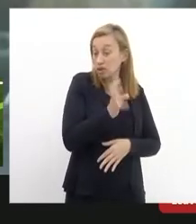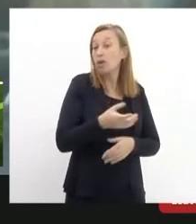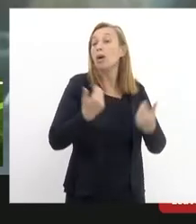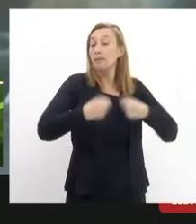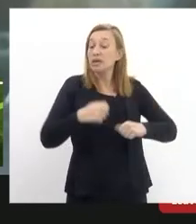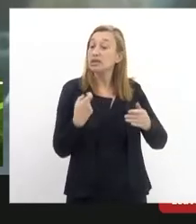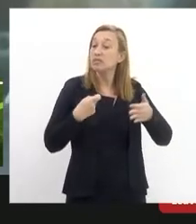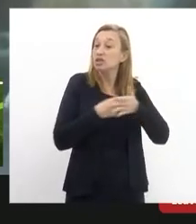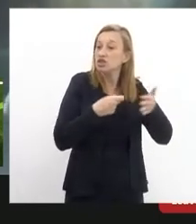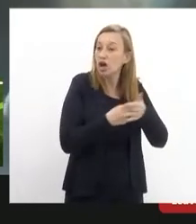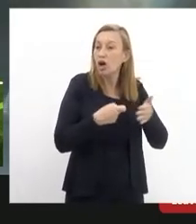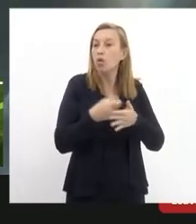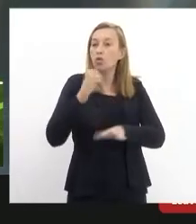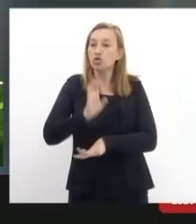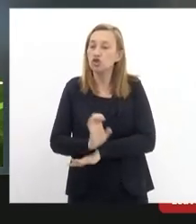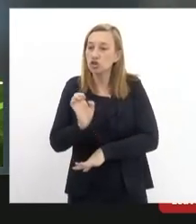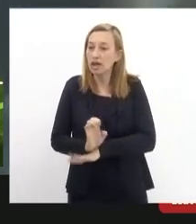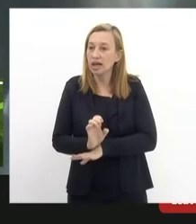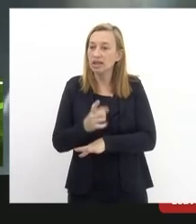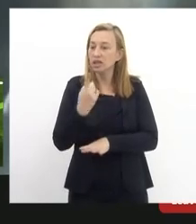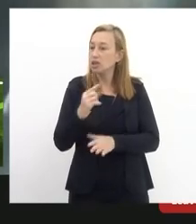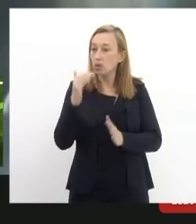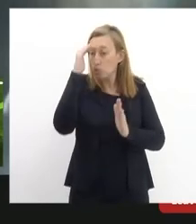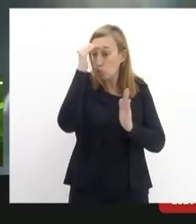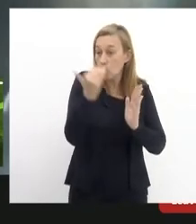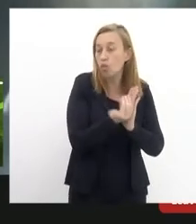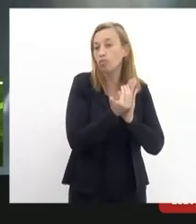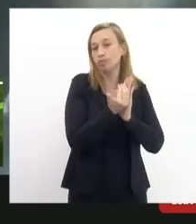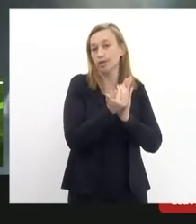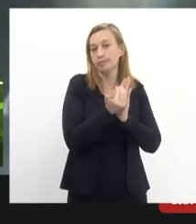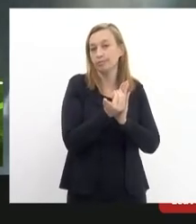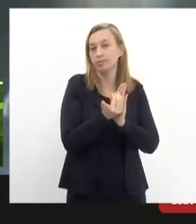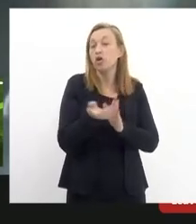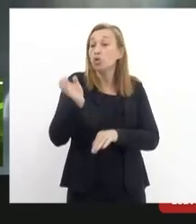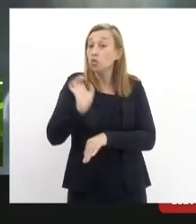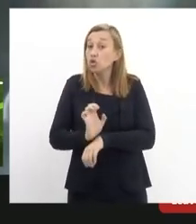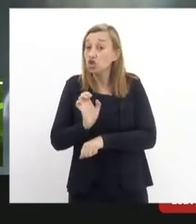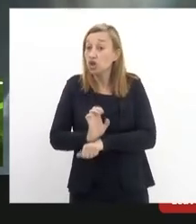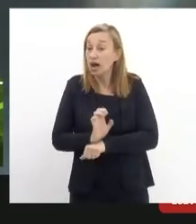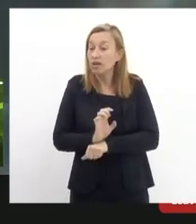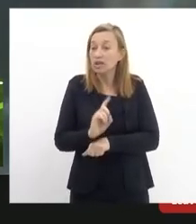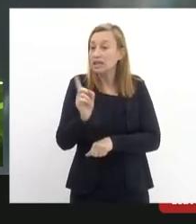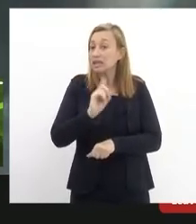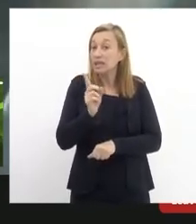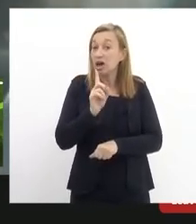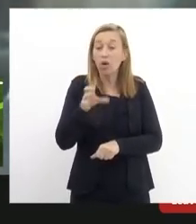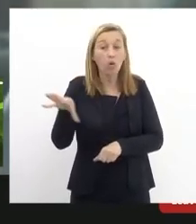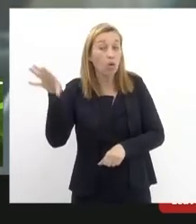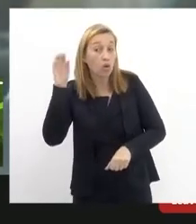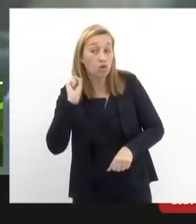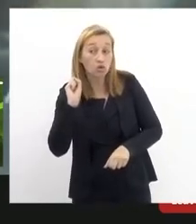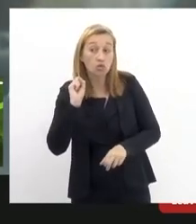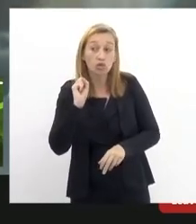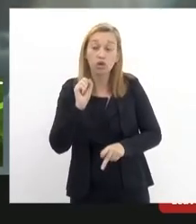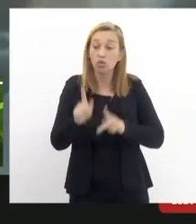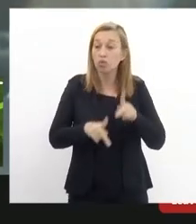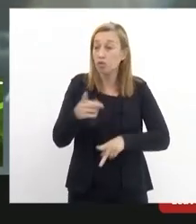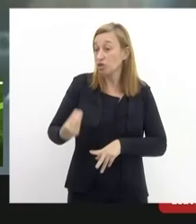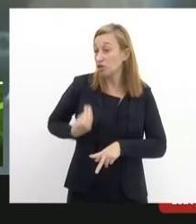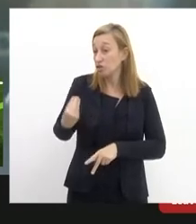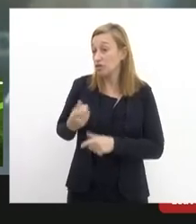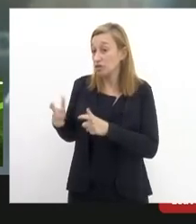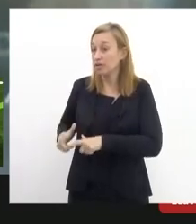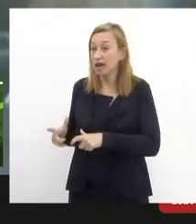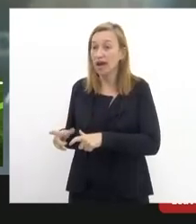o estado que descumpre sentença um estado que não ouve os moradores e quando ouve